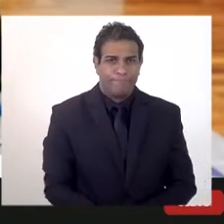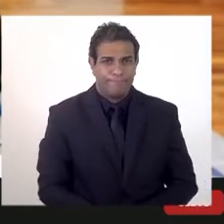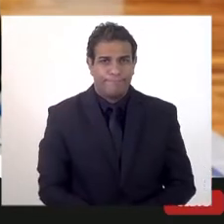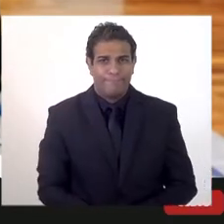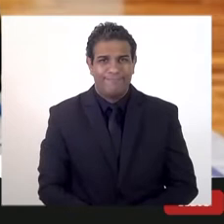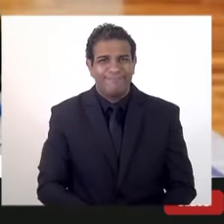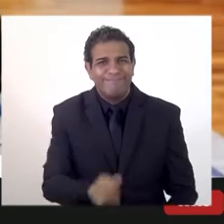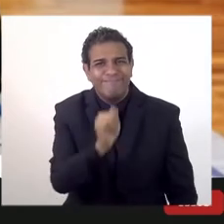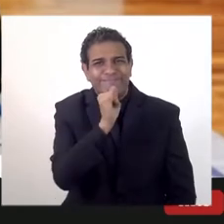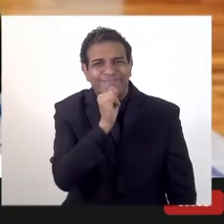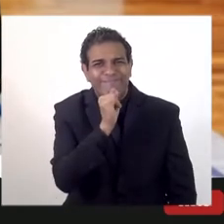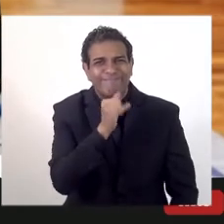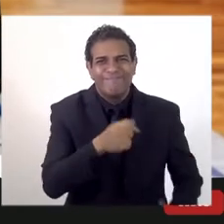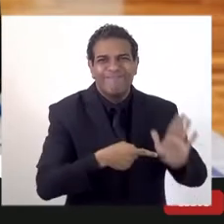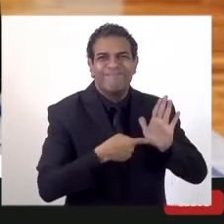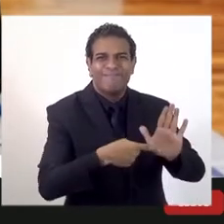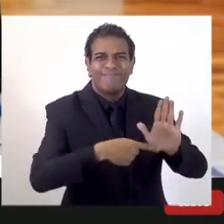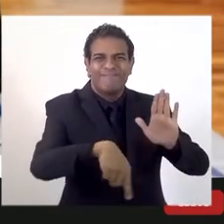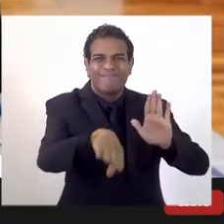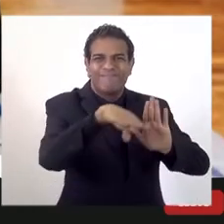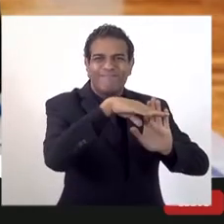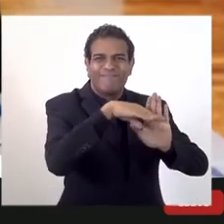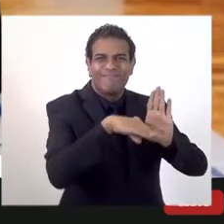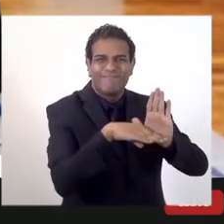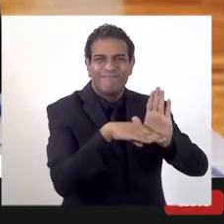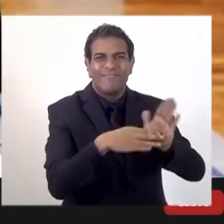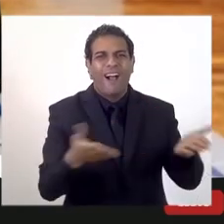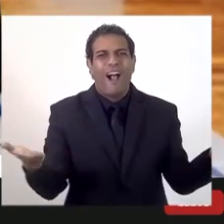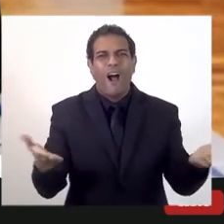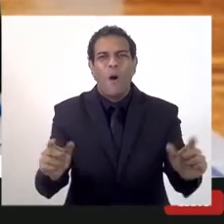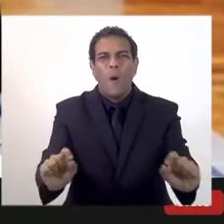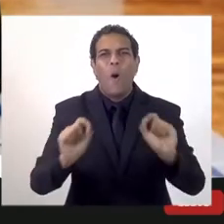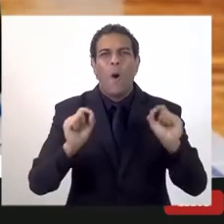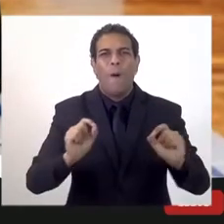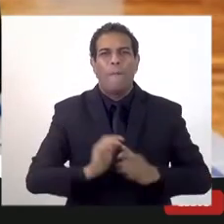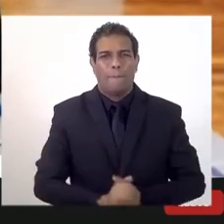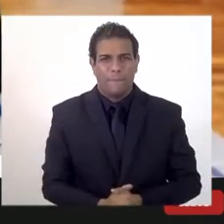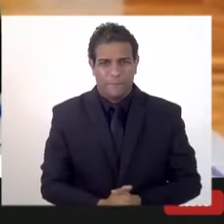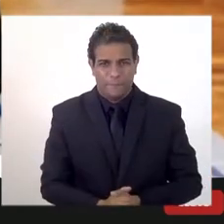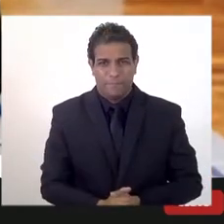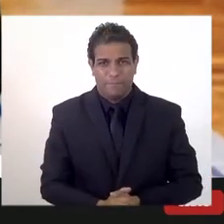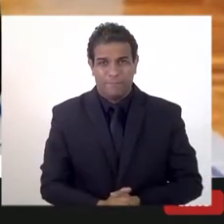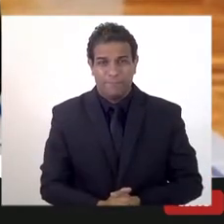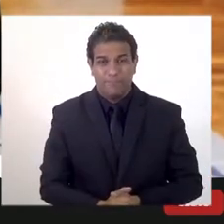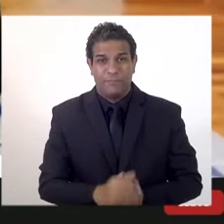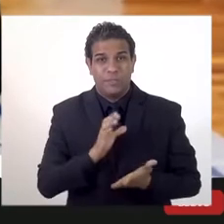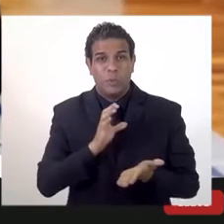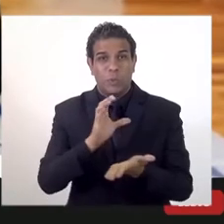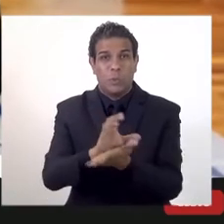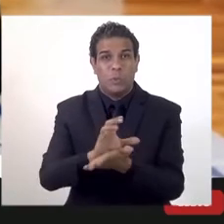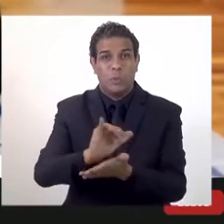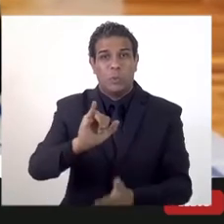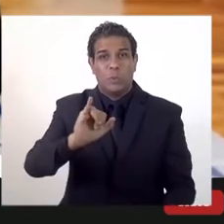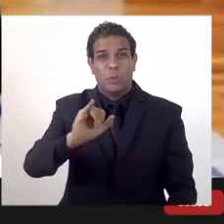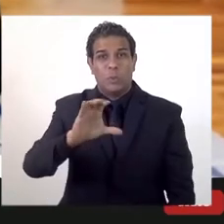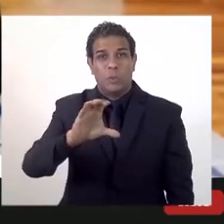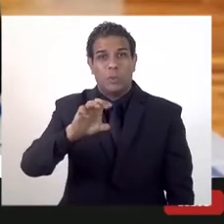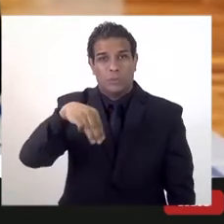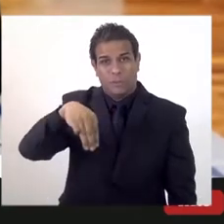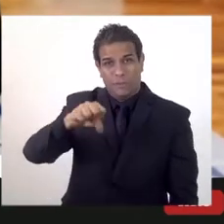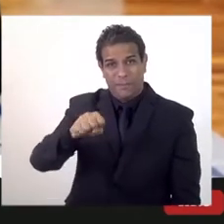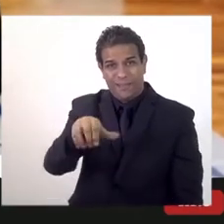dei o exemplo, agora, da desoneração do ICMS da conta para o agricultor,